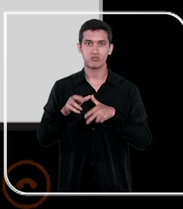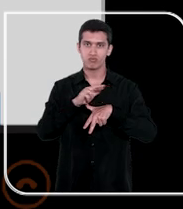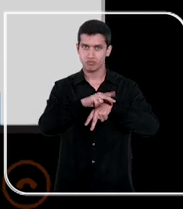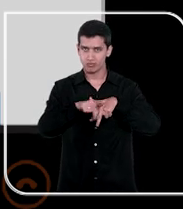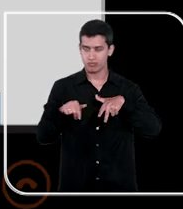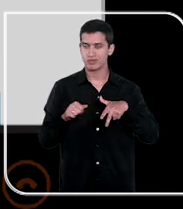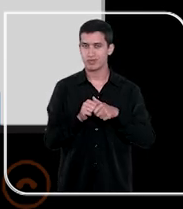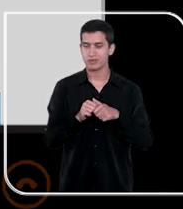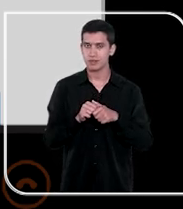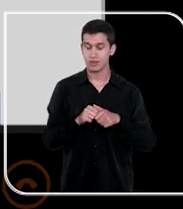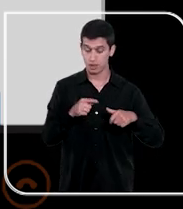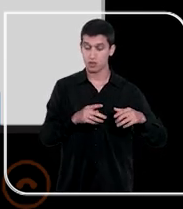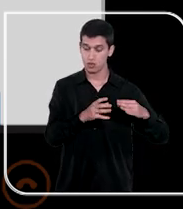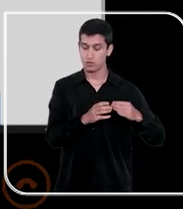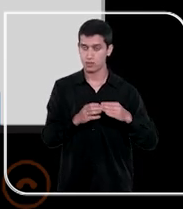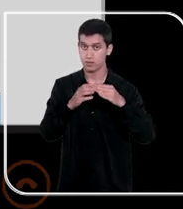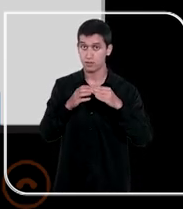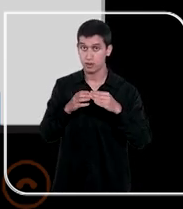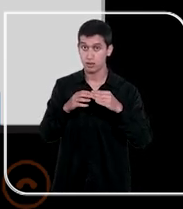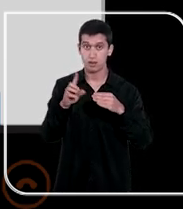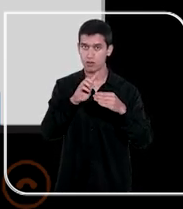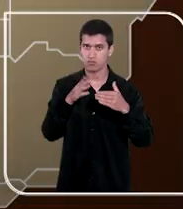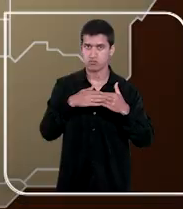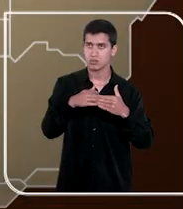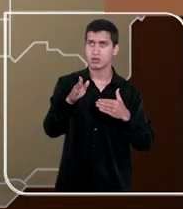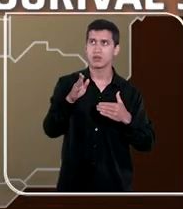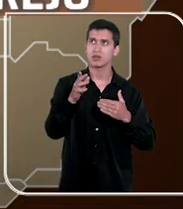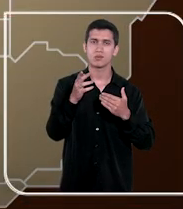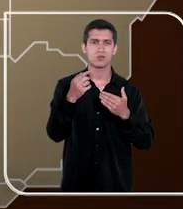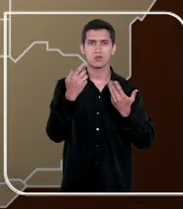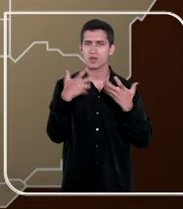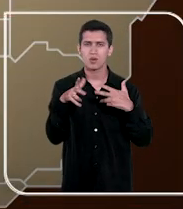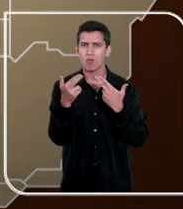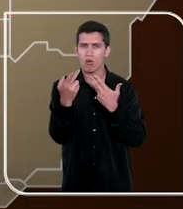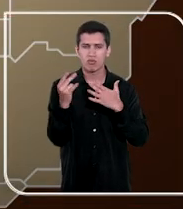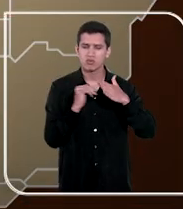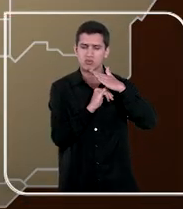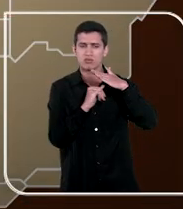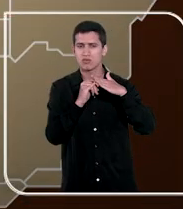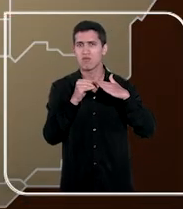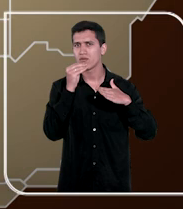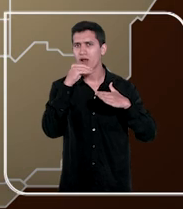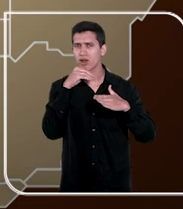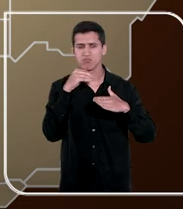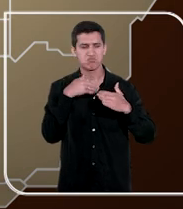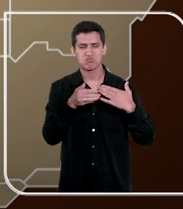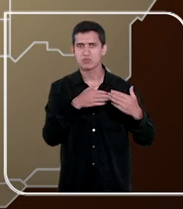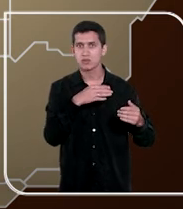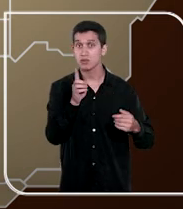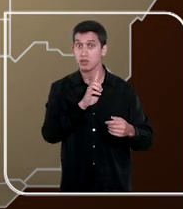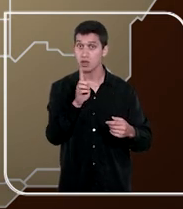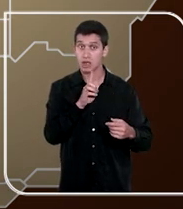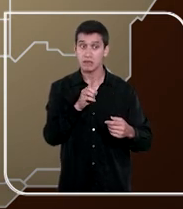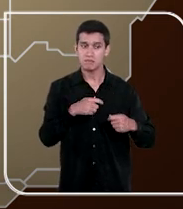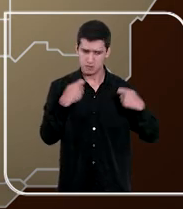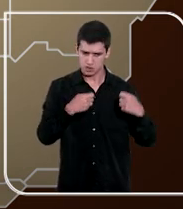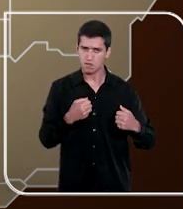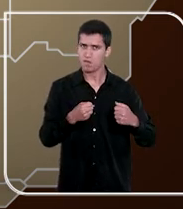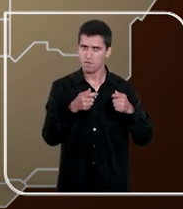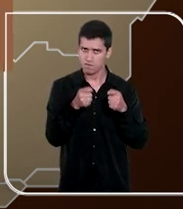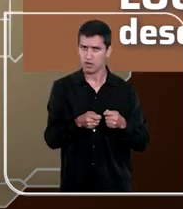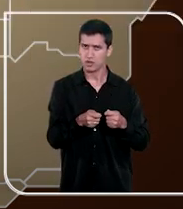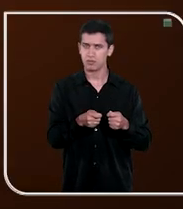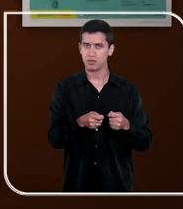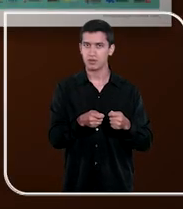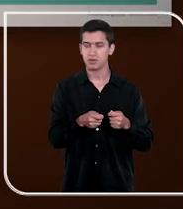Comitê de Diversidade. Este comitê, ele não vai ser uma... não quero que ele seja uma instituição de enfeite. Ele tem que ser